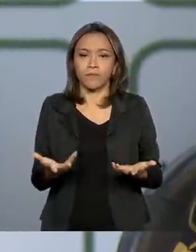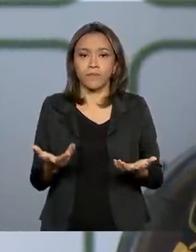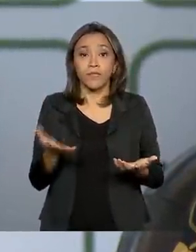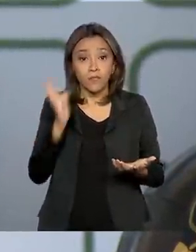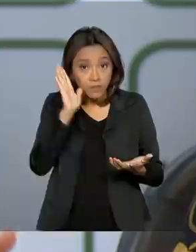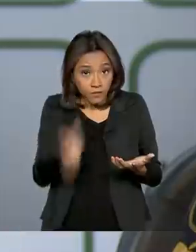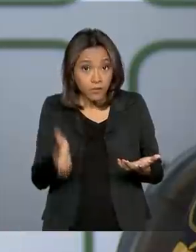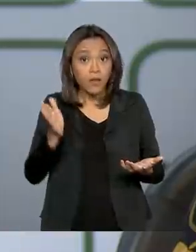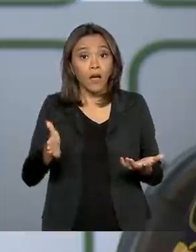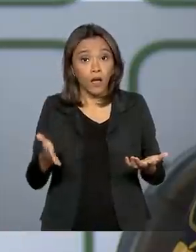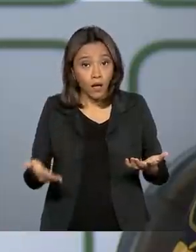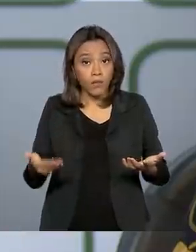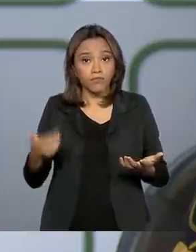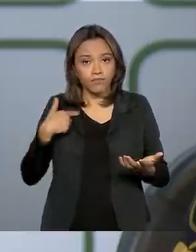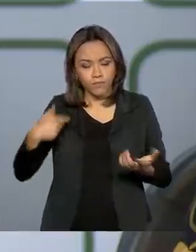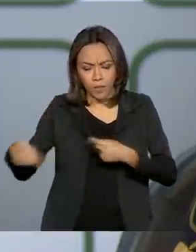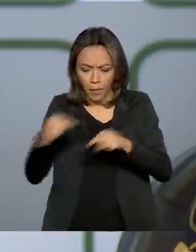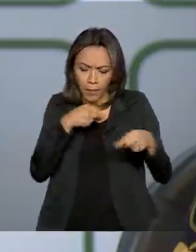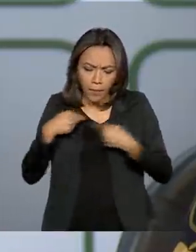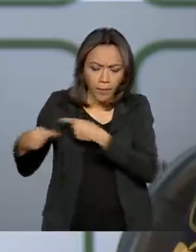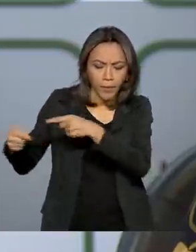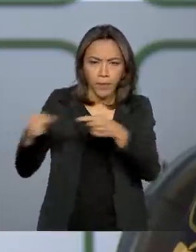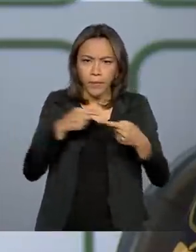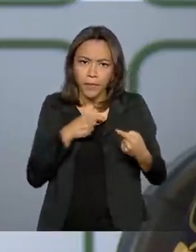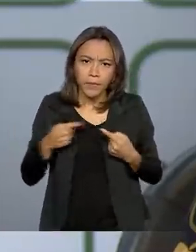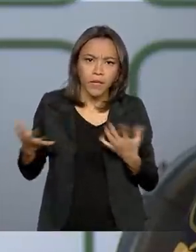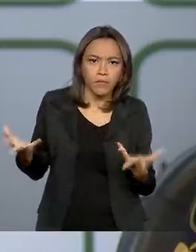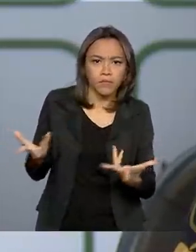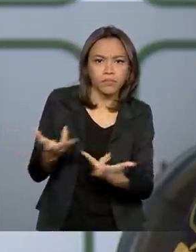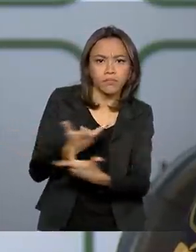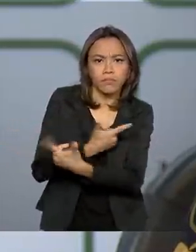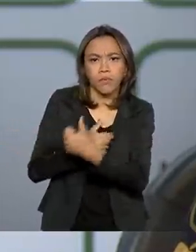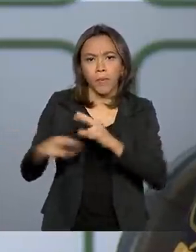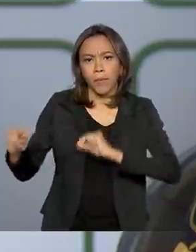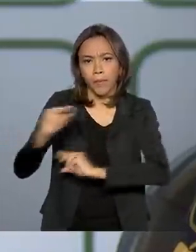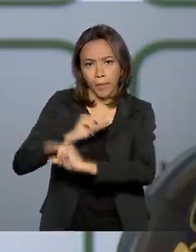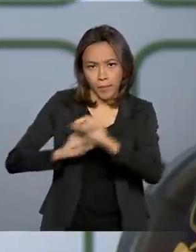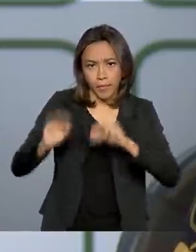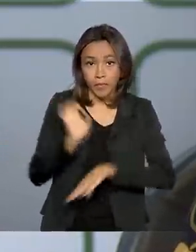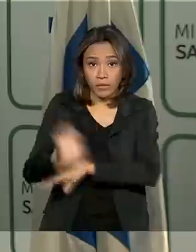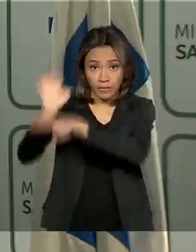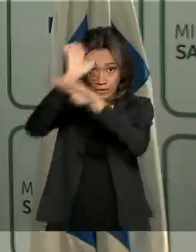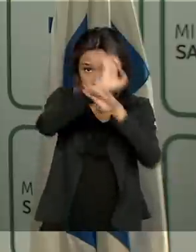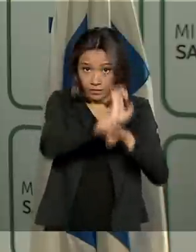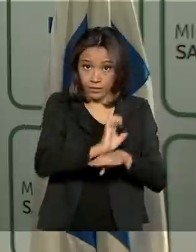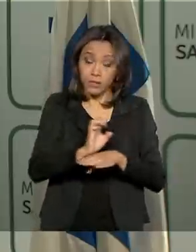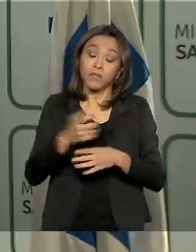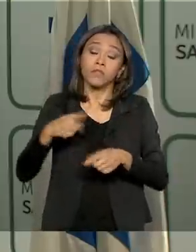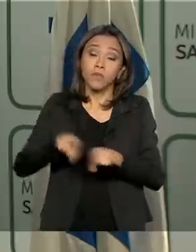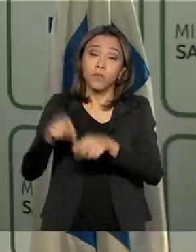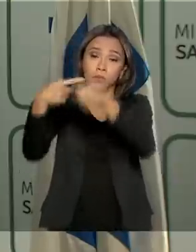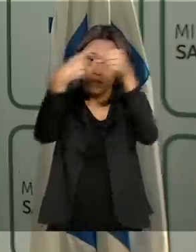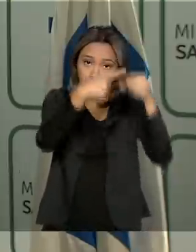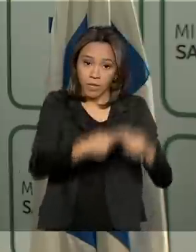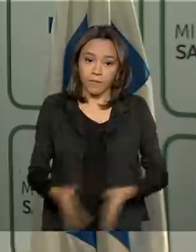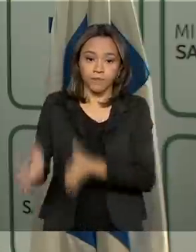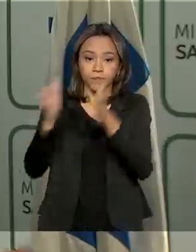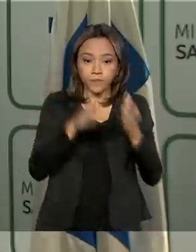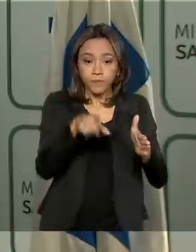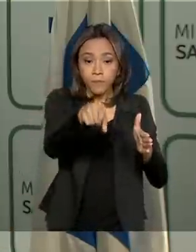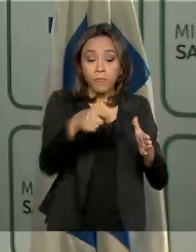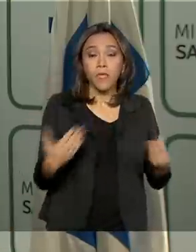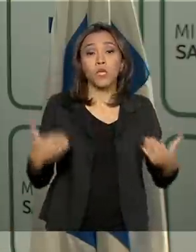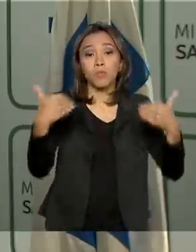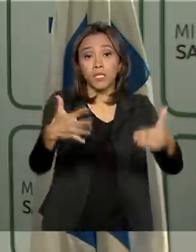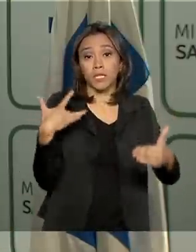que já estão sendo discutidas e aprimoradas junto com as secretarias estaduais e municipais. E o Ministério da Saúde atualizou os números